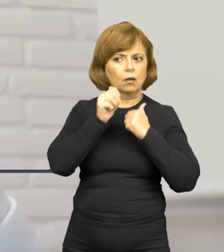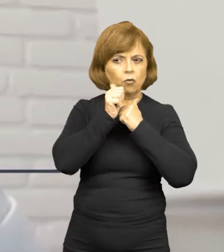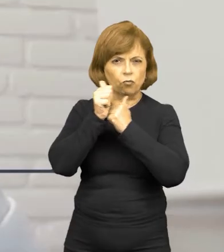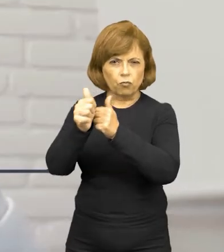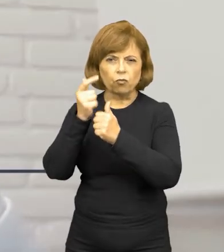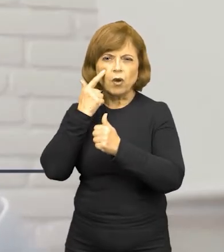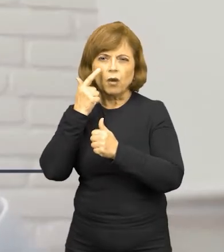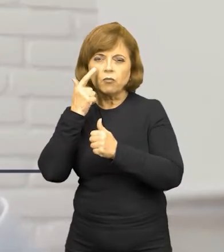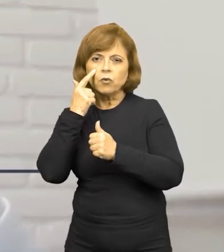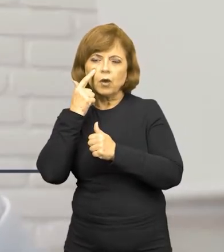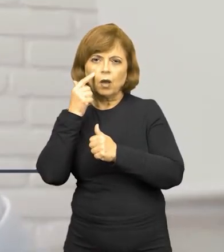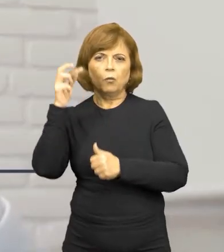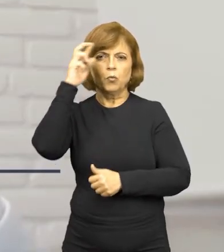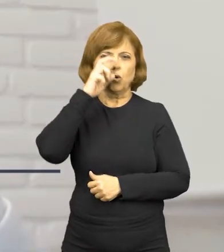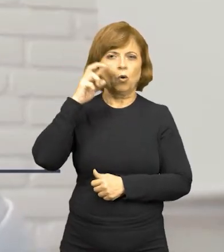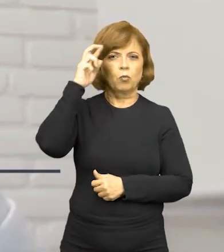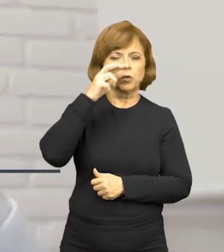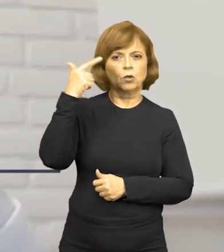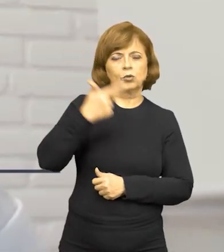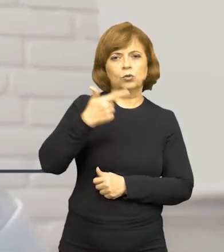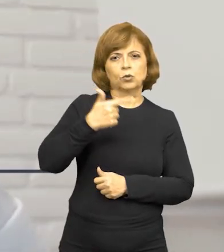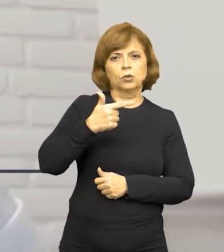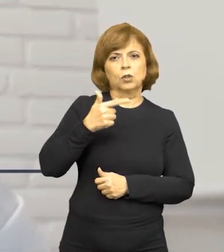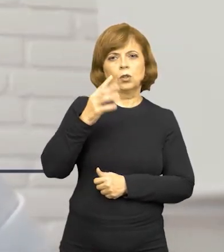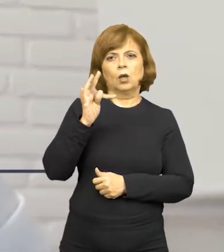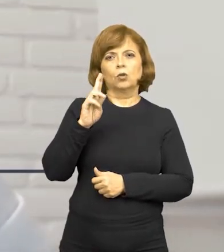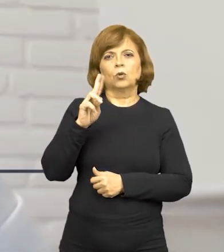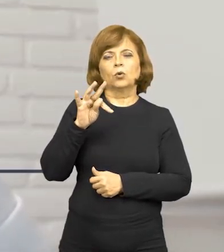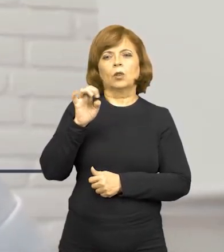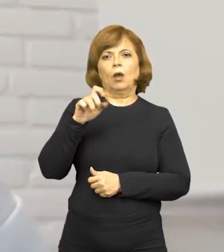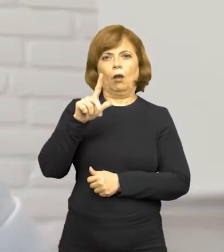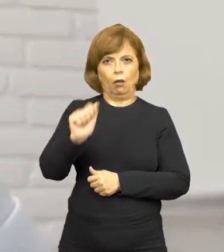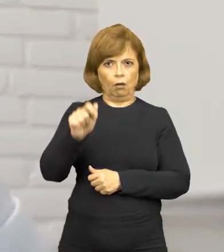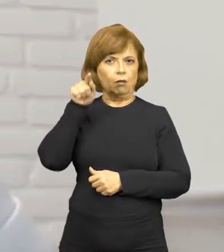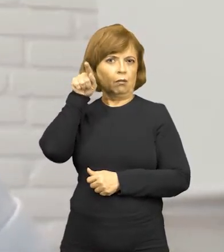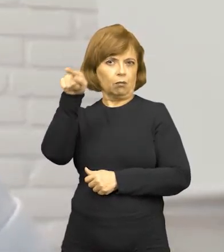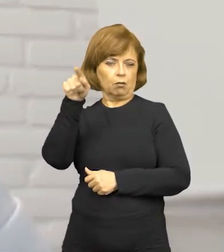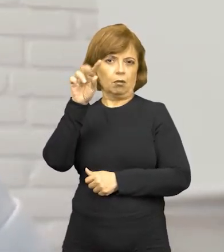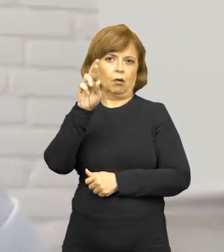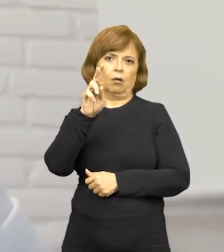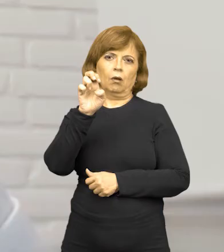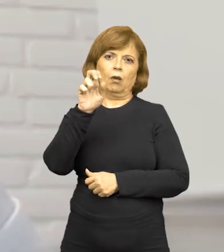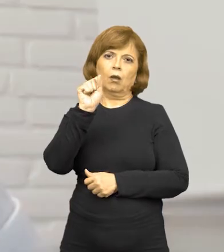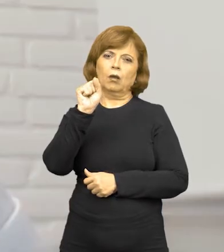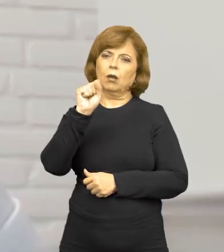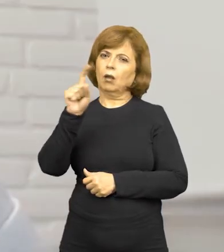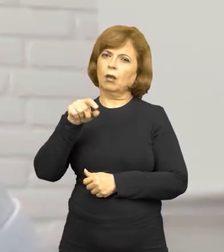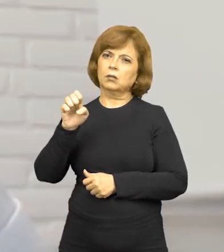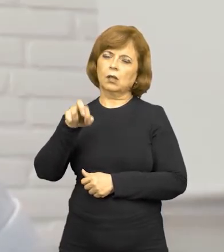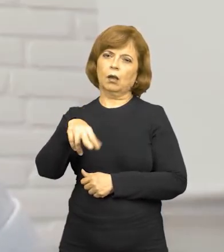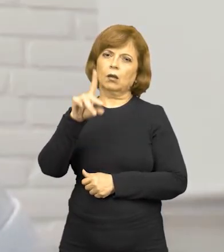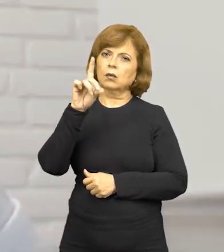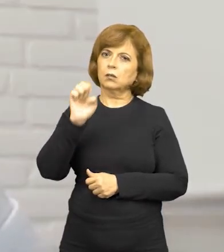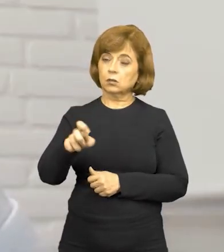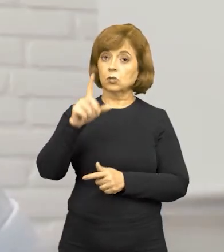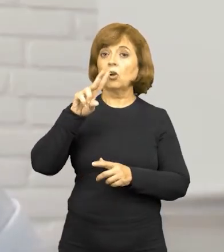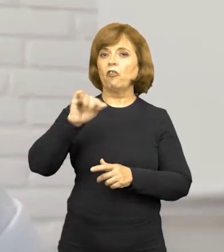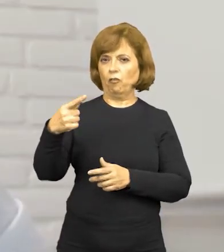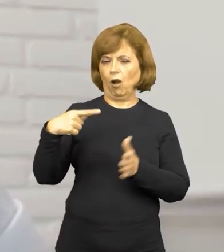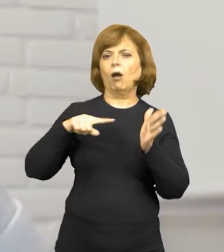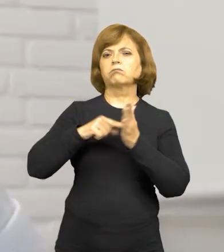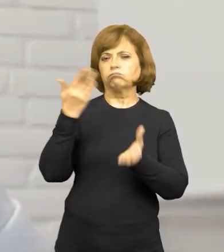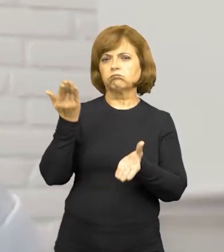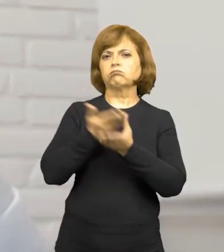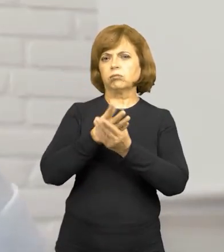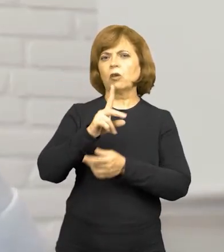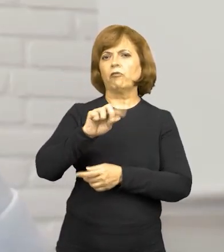apurados pela promotoria pela segunda tutela aqui de Resende e, eventualmente, sendo identificado algum desrespeito, as medidas legais vão ser